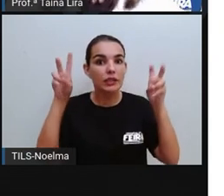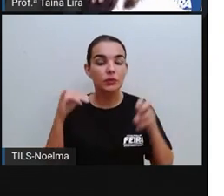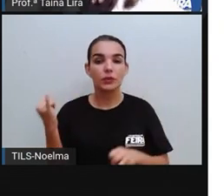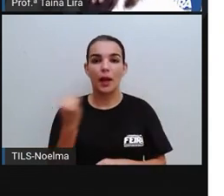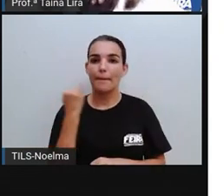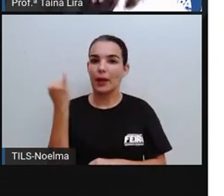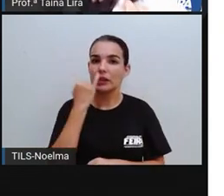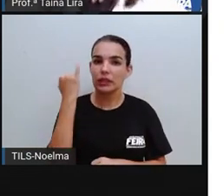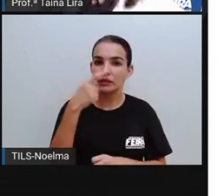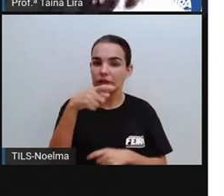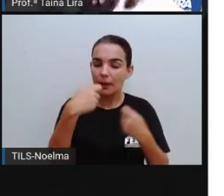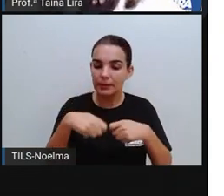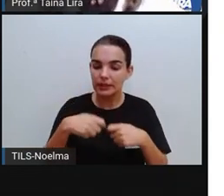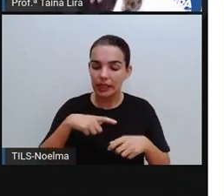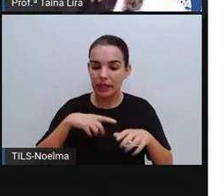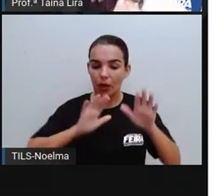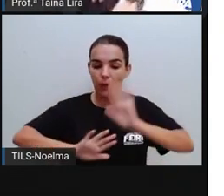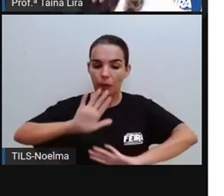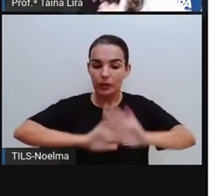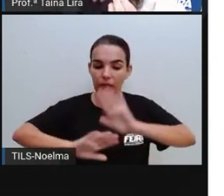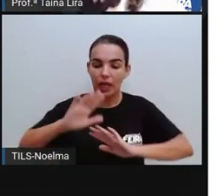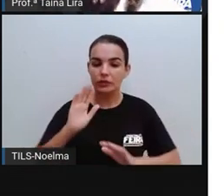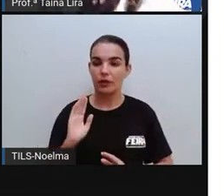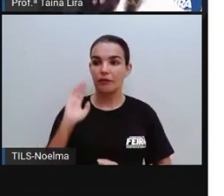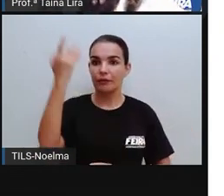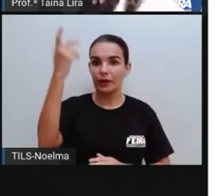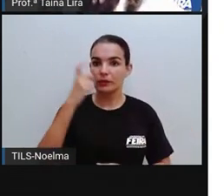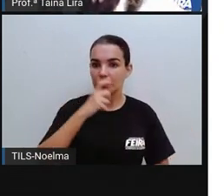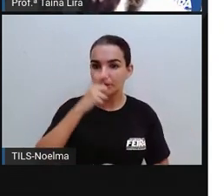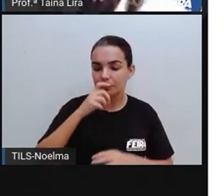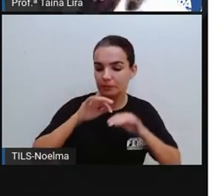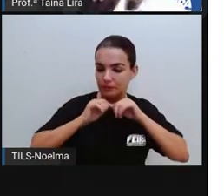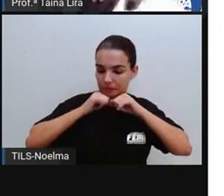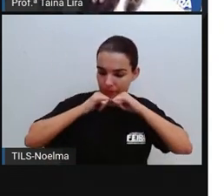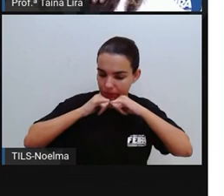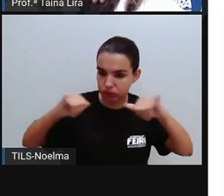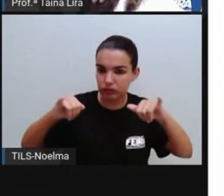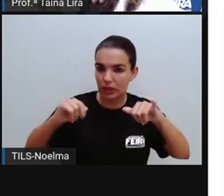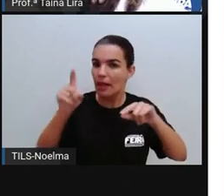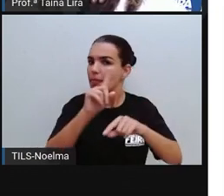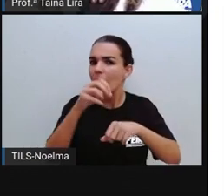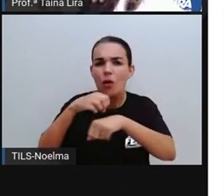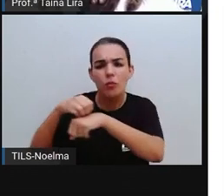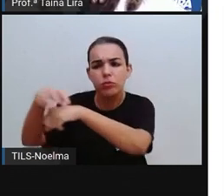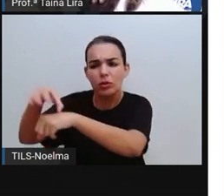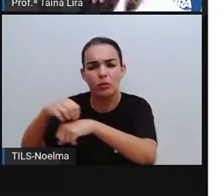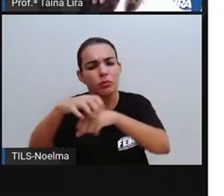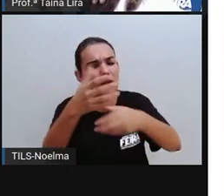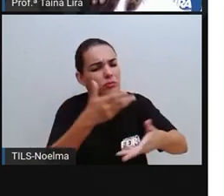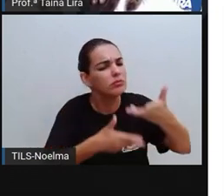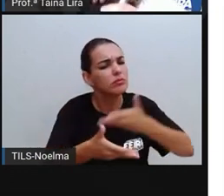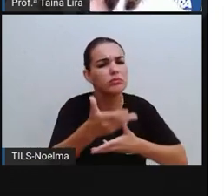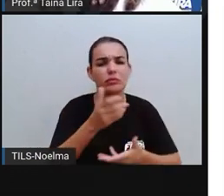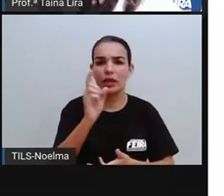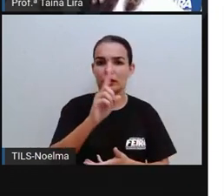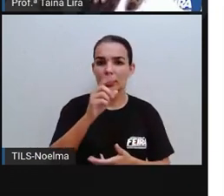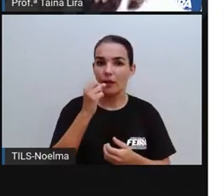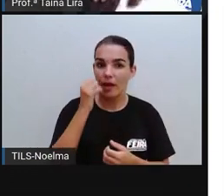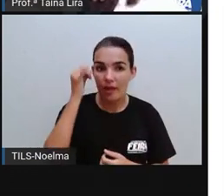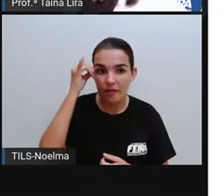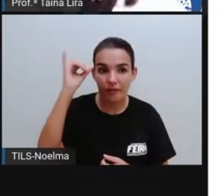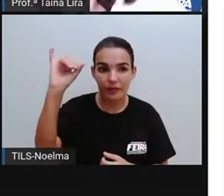cuidado aí com as fake news, tá? não compartilha, se você não tiver certeza, não compartilha, tá bom?